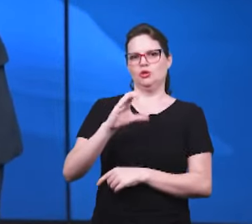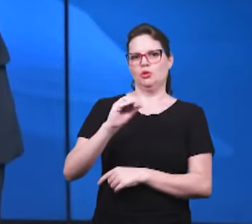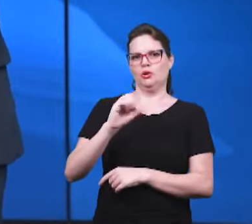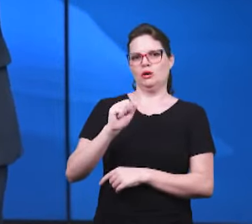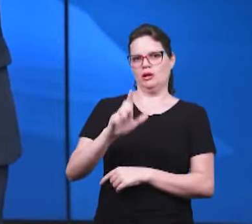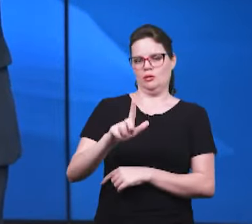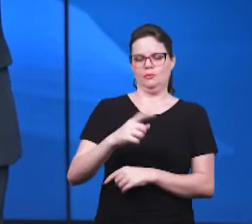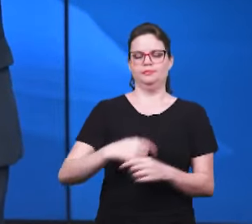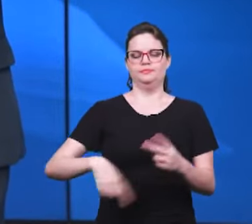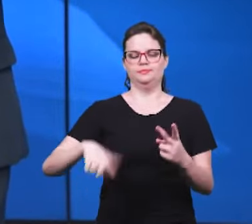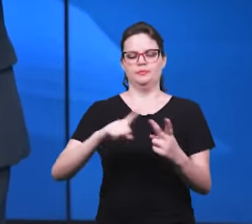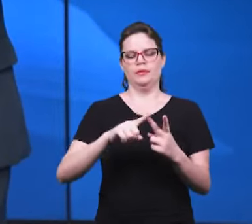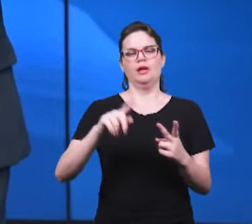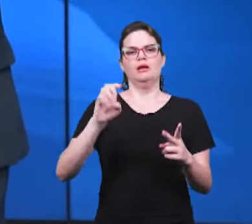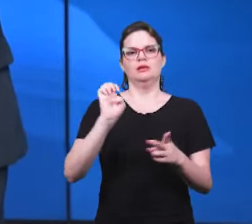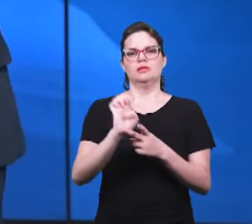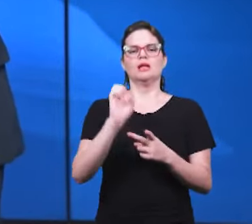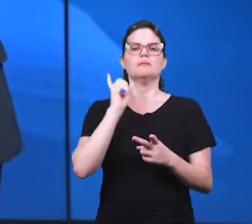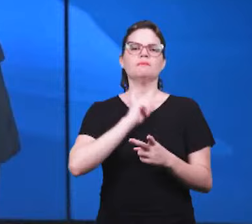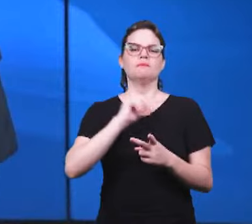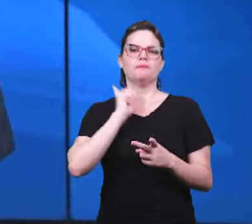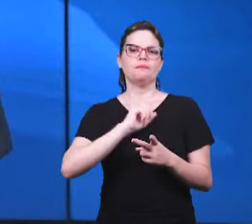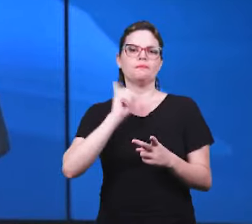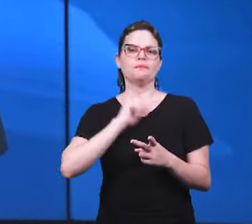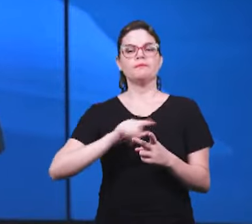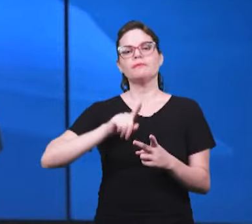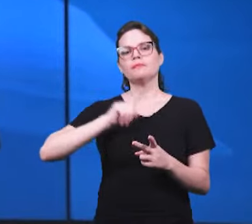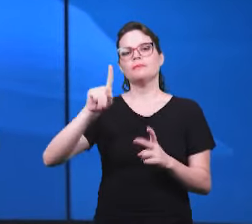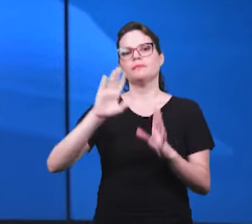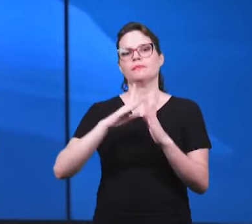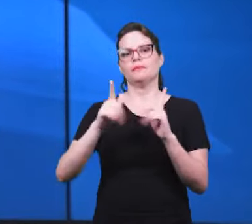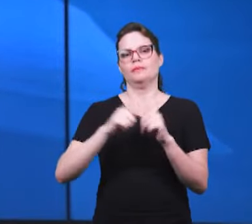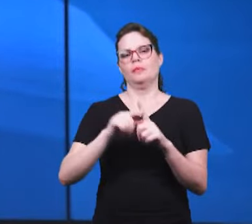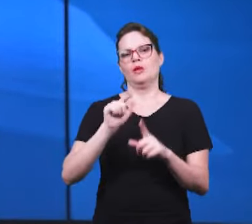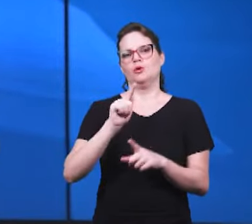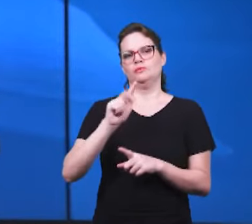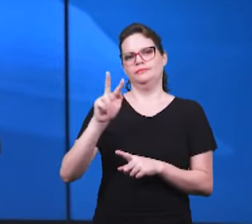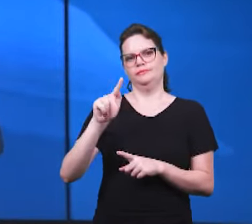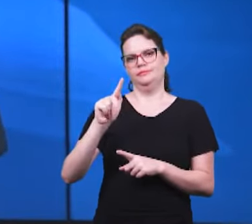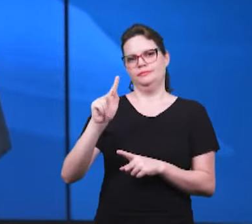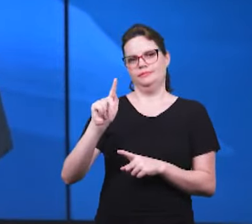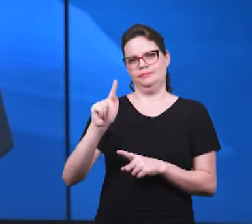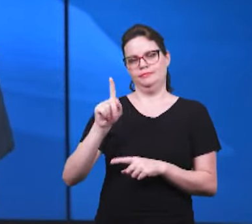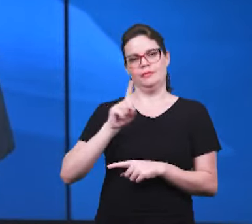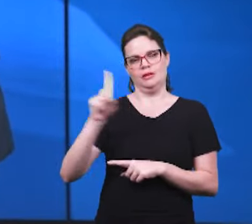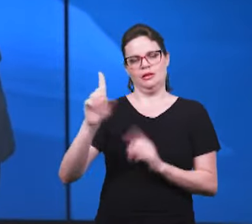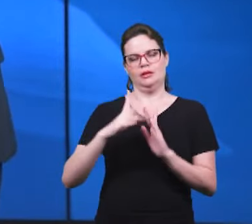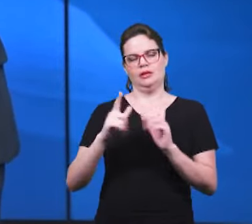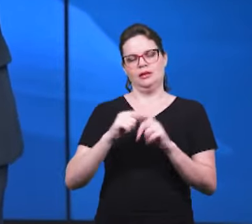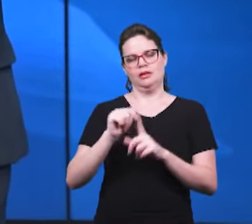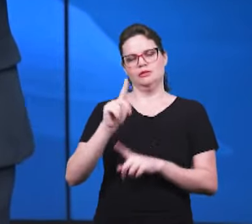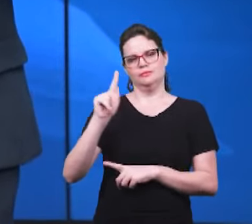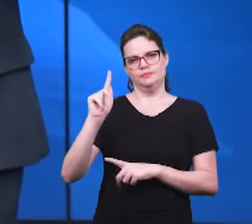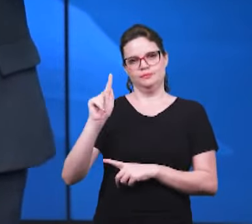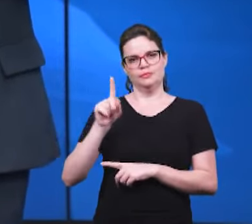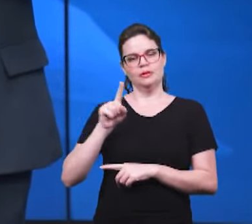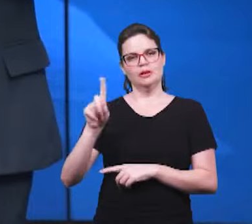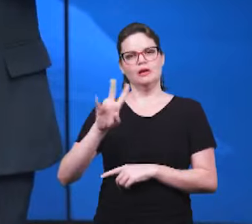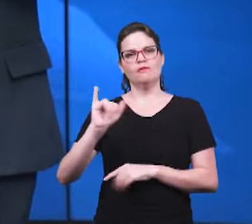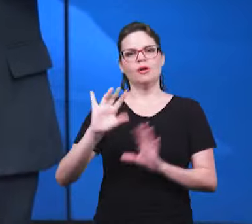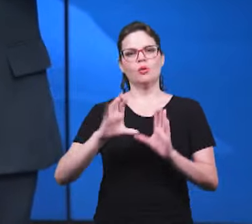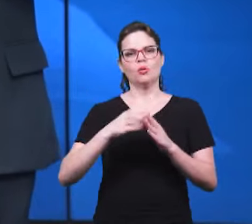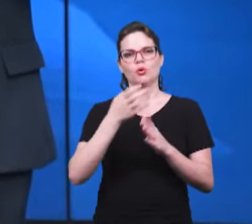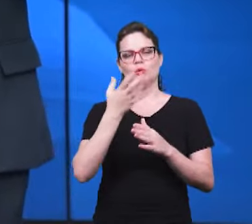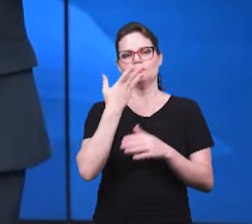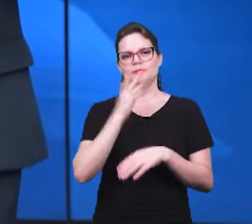depois vamos para o estado de Minas Gerais e lá na igreja de Governador Valadares uma das igrejas de Governador Valadares ali o